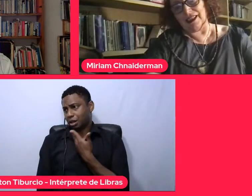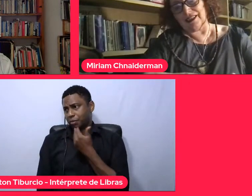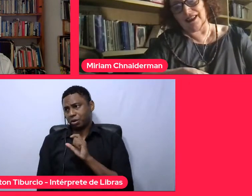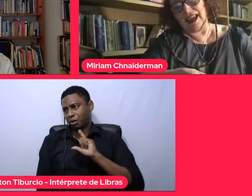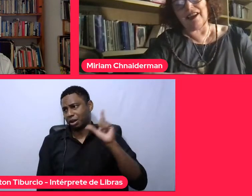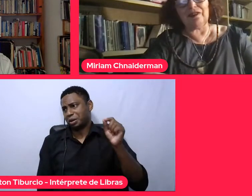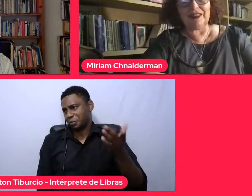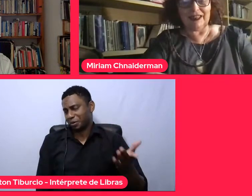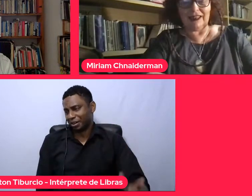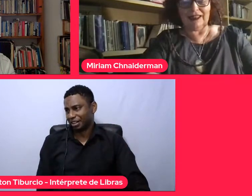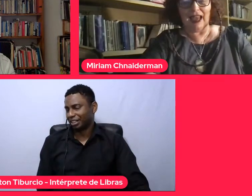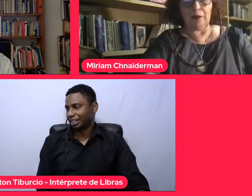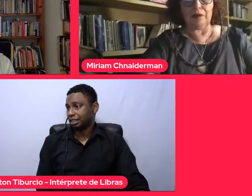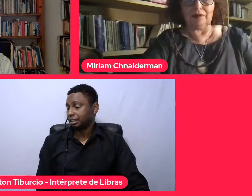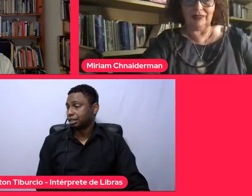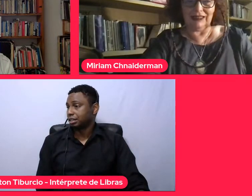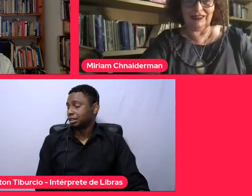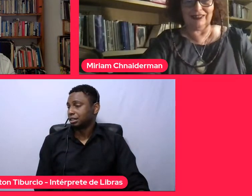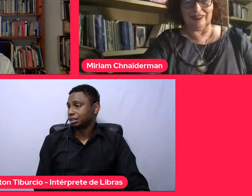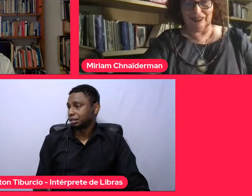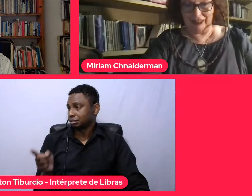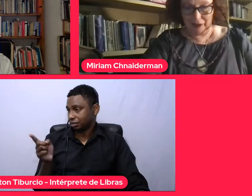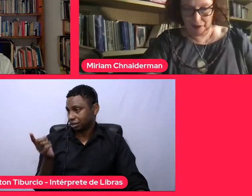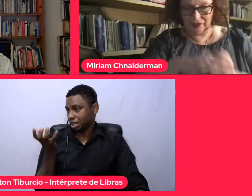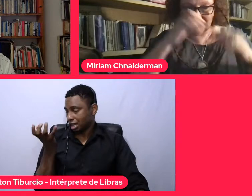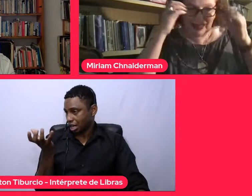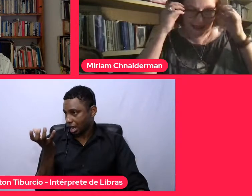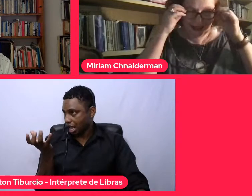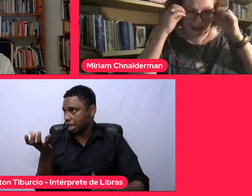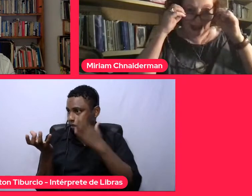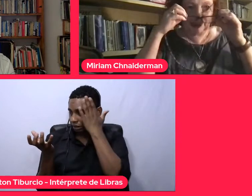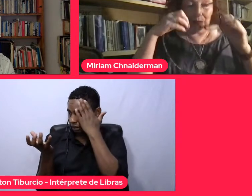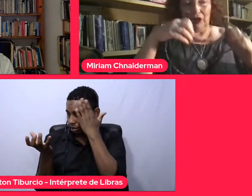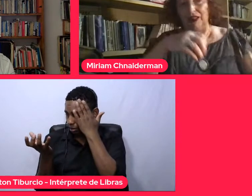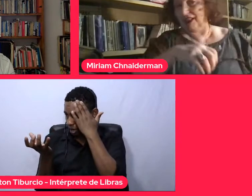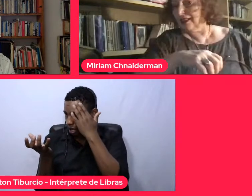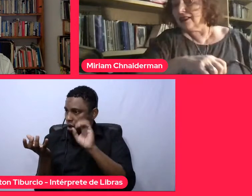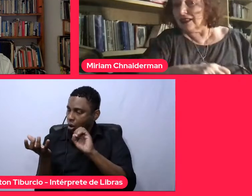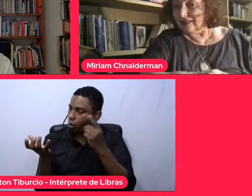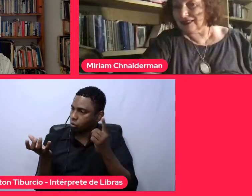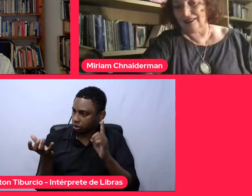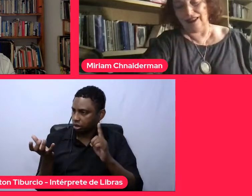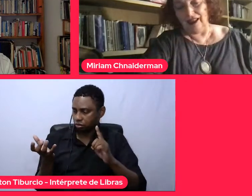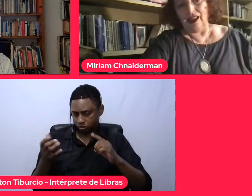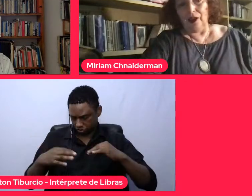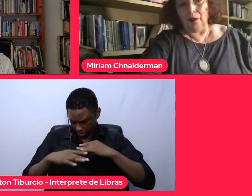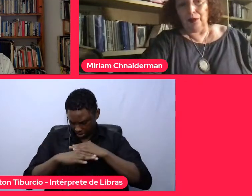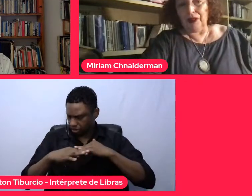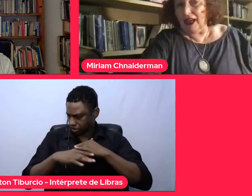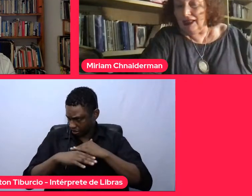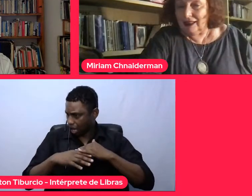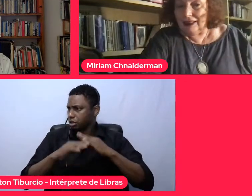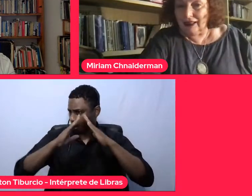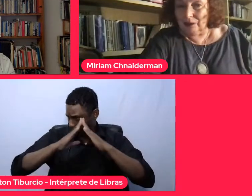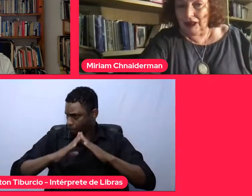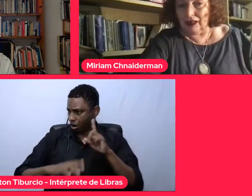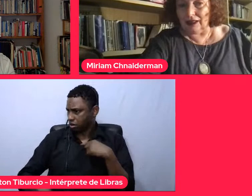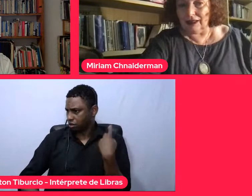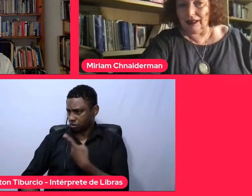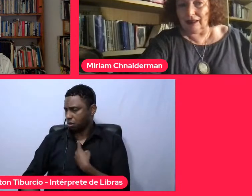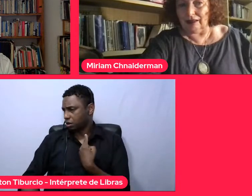tem, quer vocês saibam disso ou não, a cidade mora na gente, porque ela